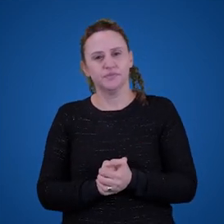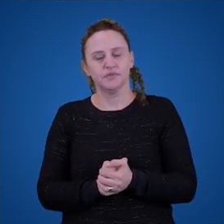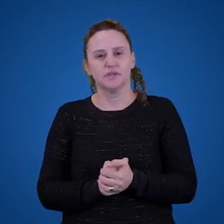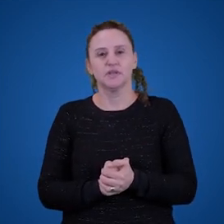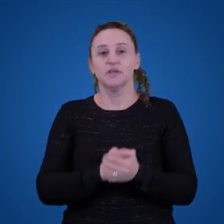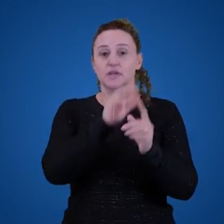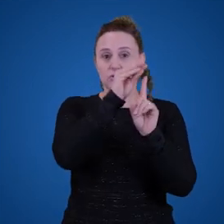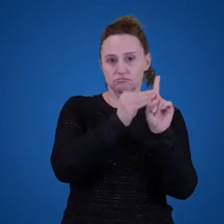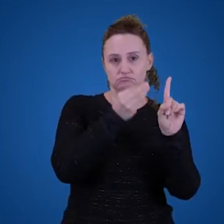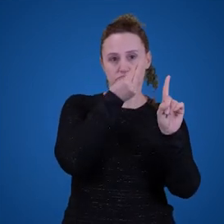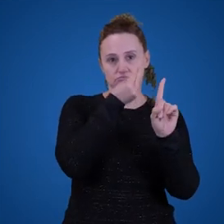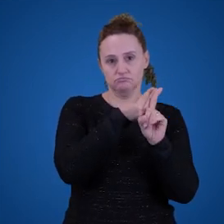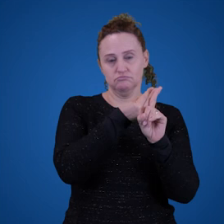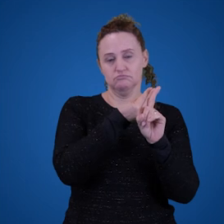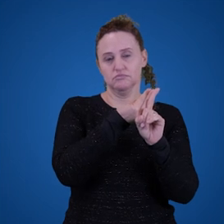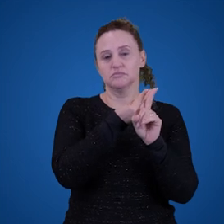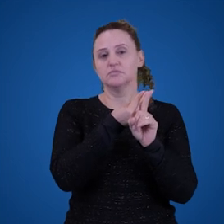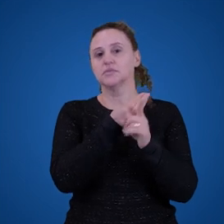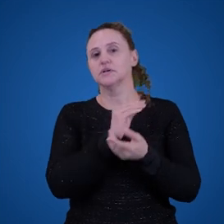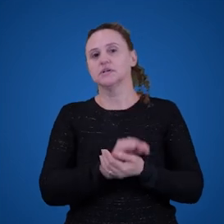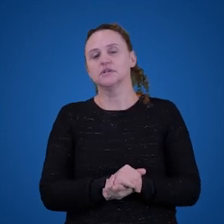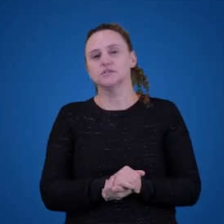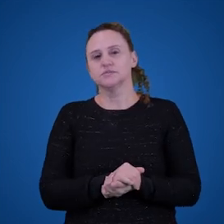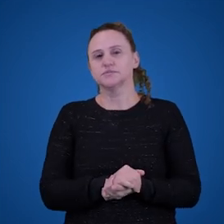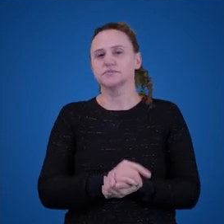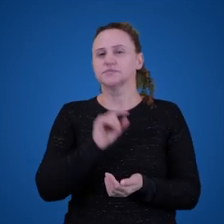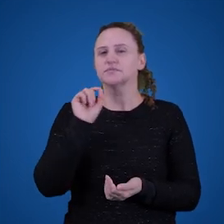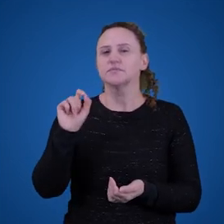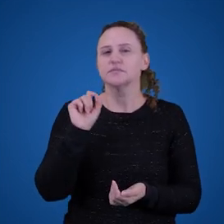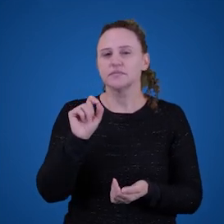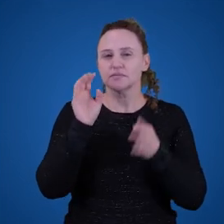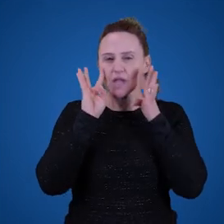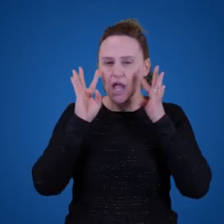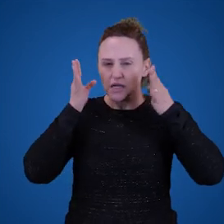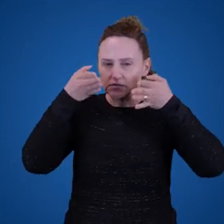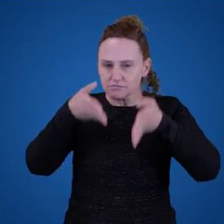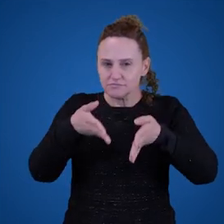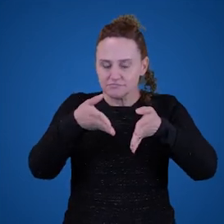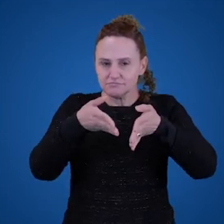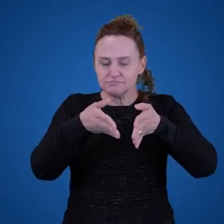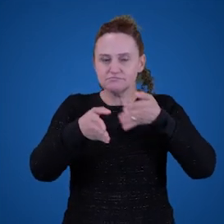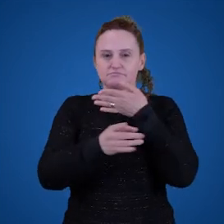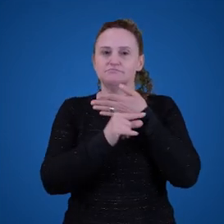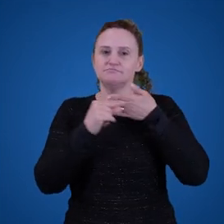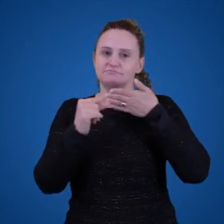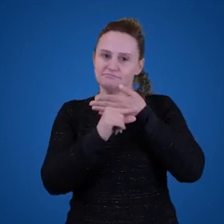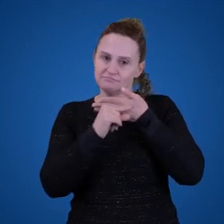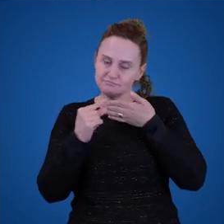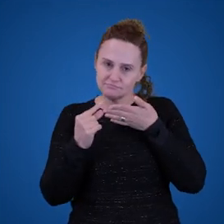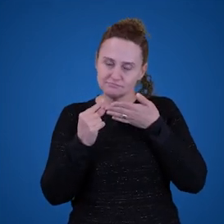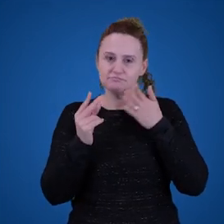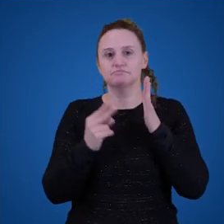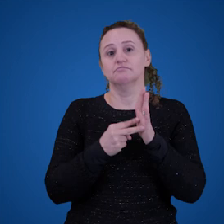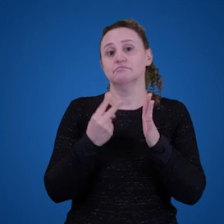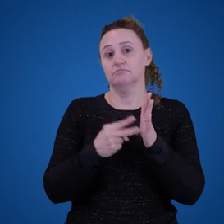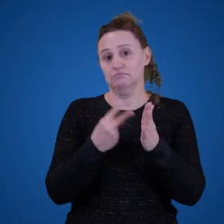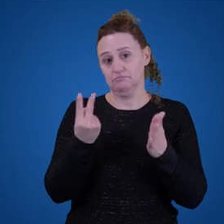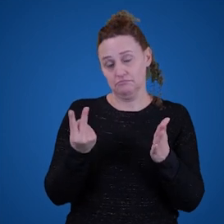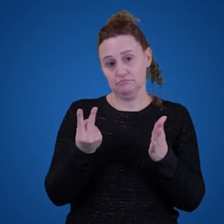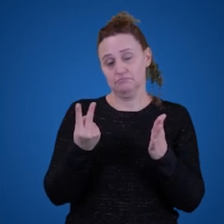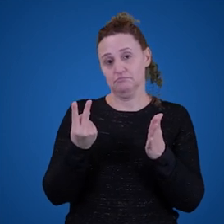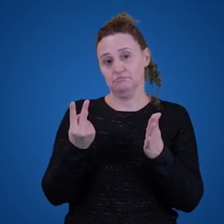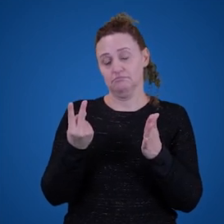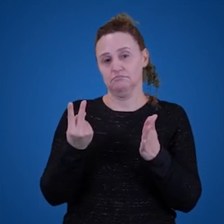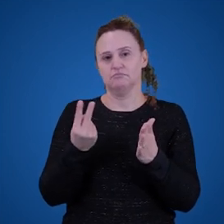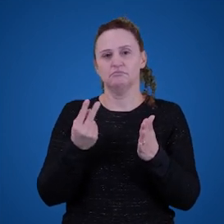exclusivamente pela intenção do autor ou da autora. E segundo essa tese, o significado da obra literária